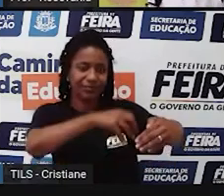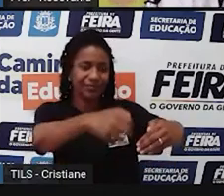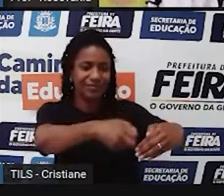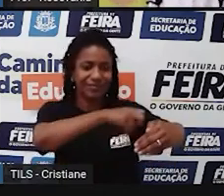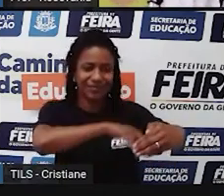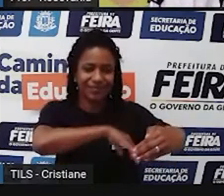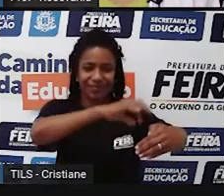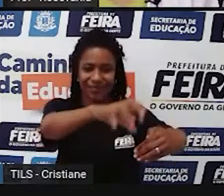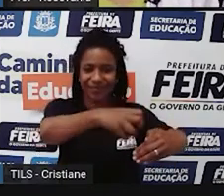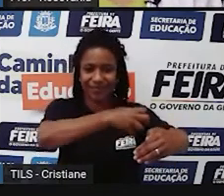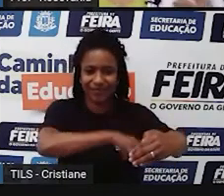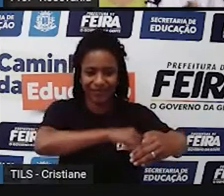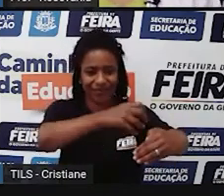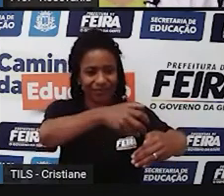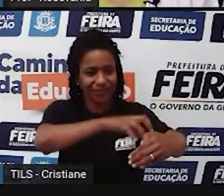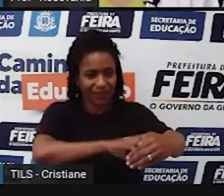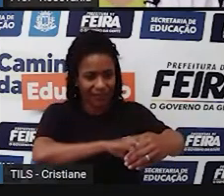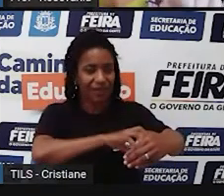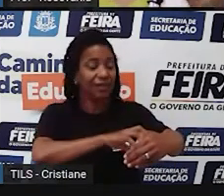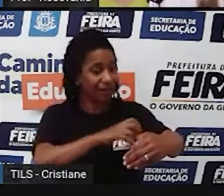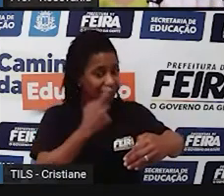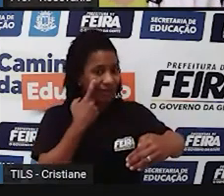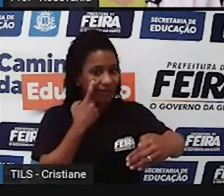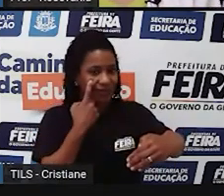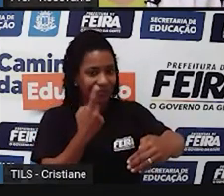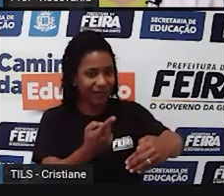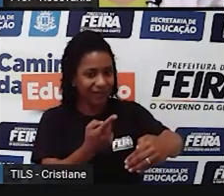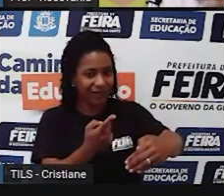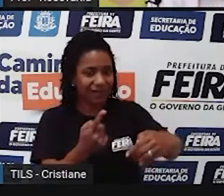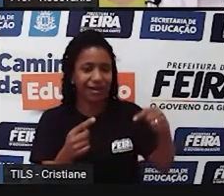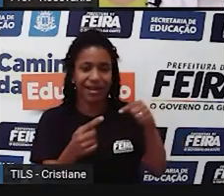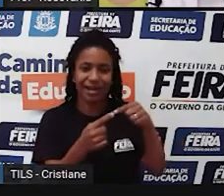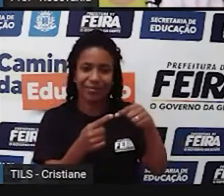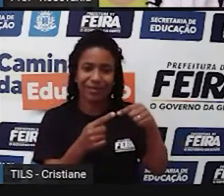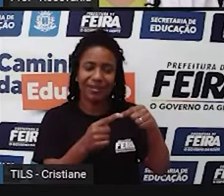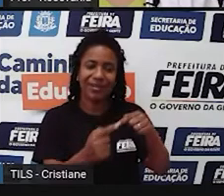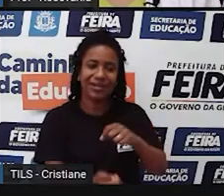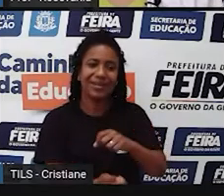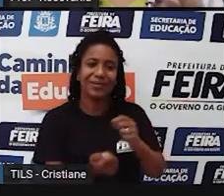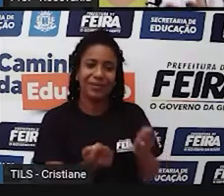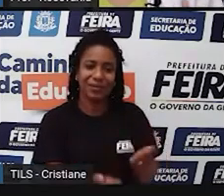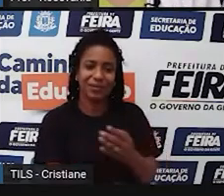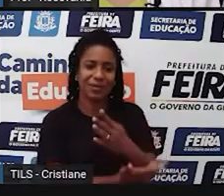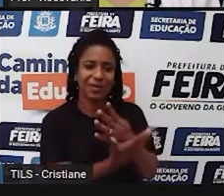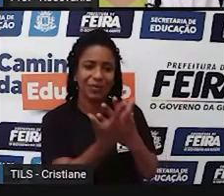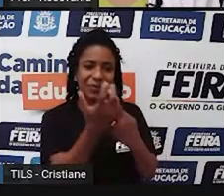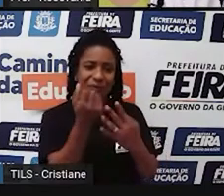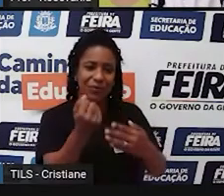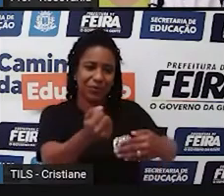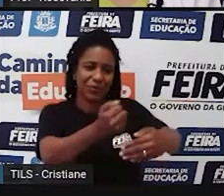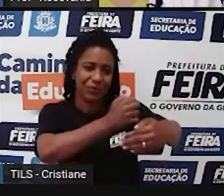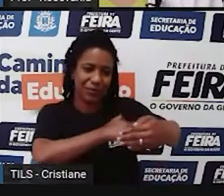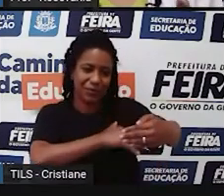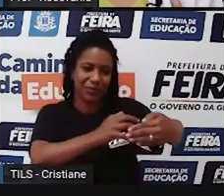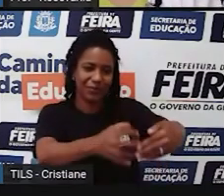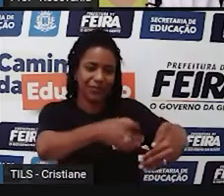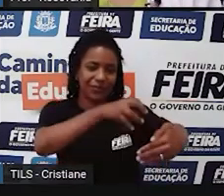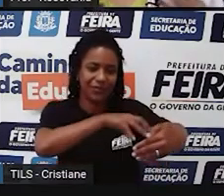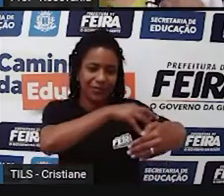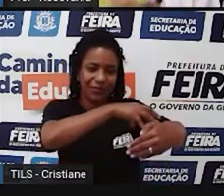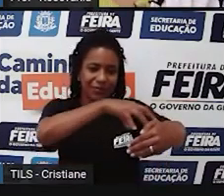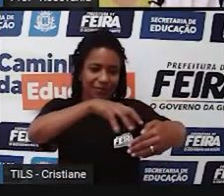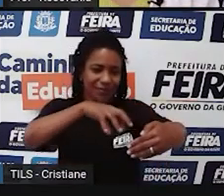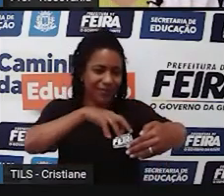colhendo, talvez seja a palavra mais específica, né? E melhor para usar aí, colhendo esses alimentos aí, né? Esses